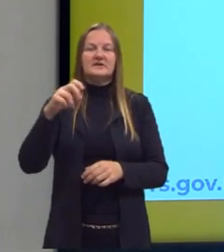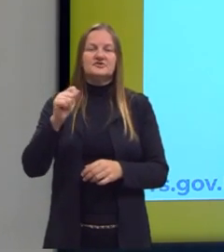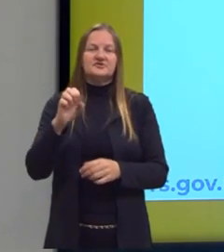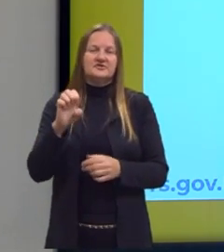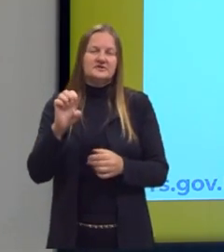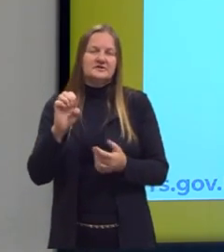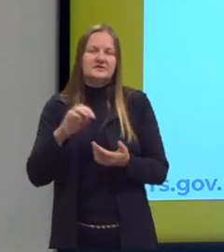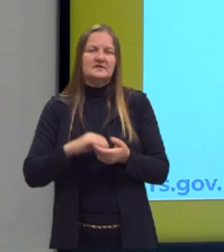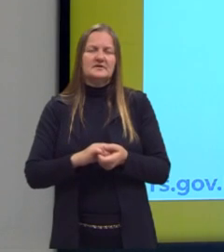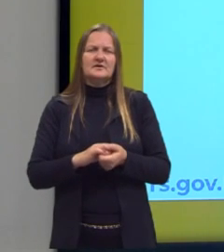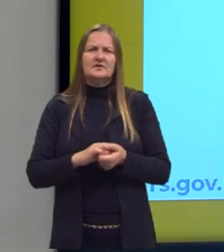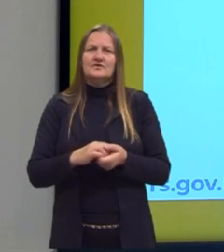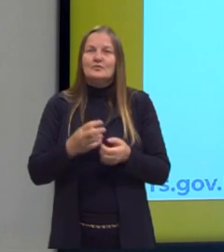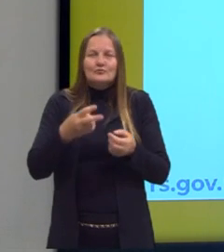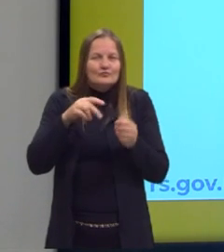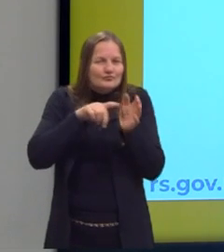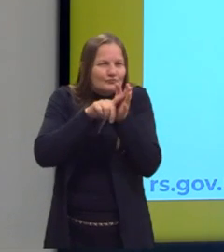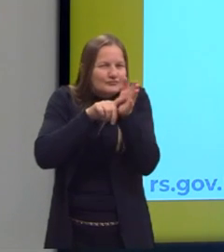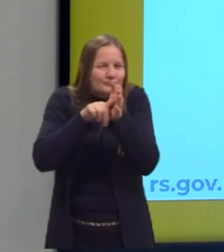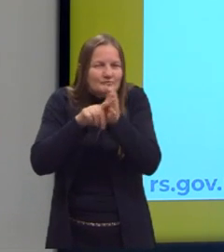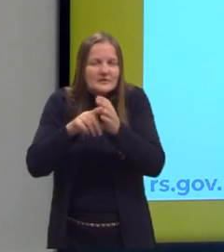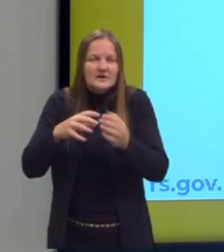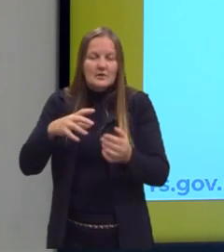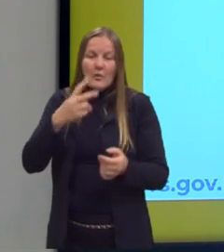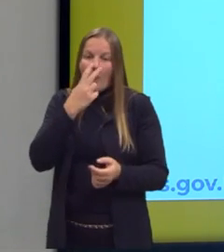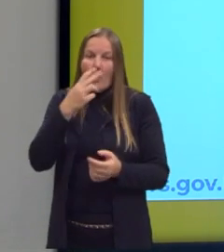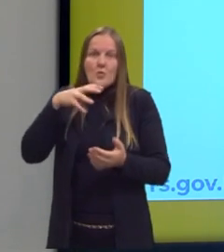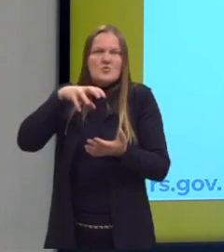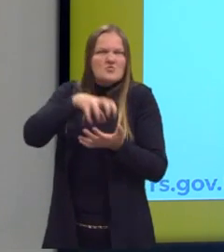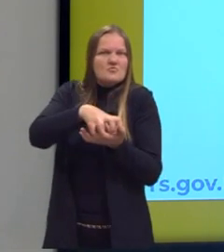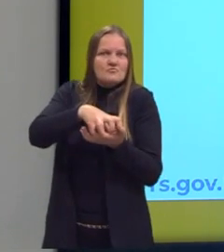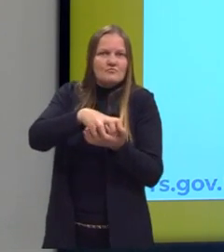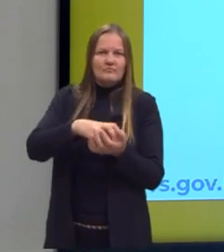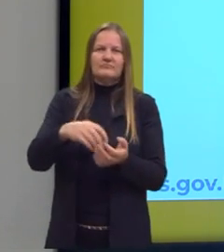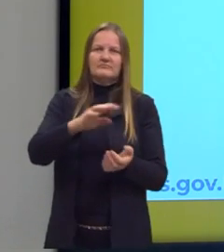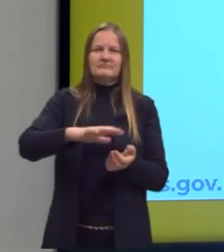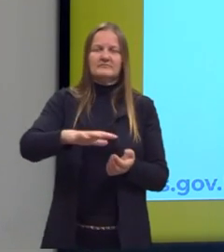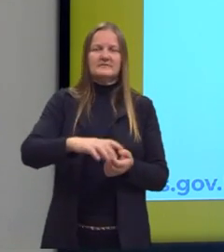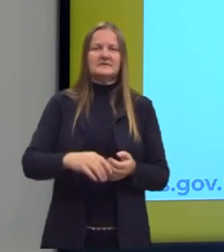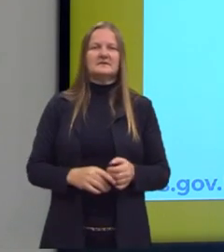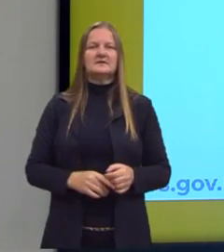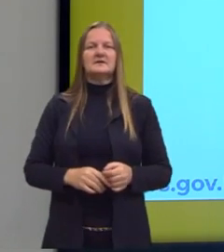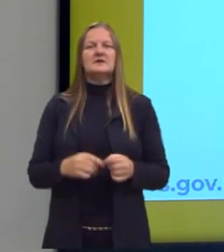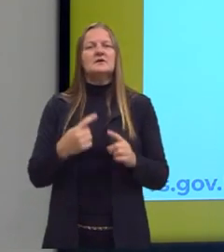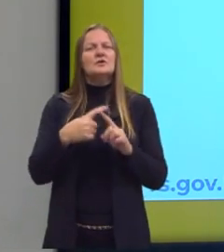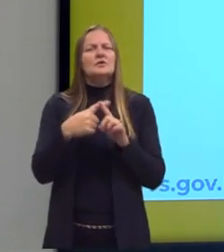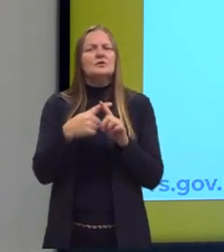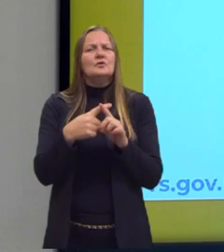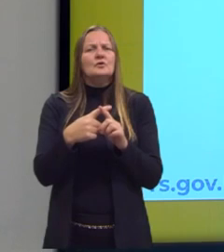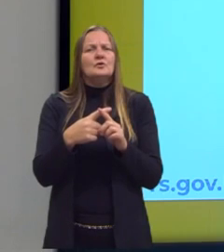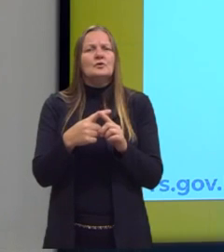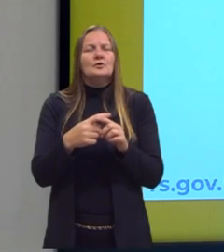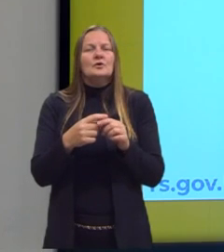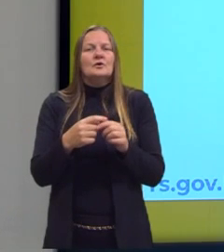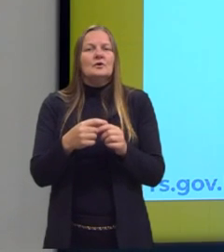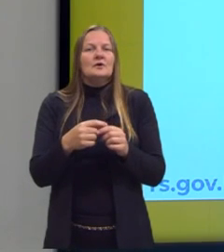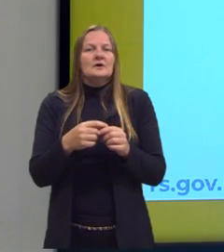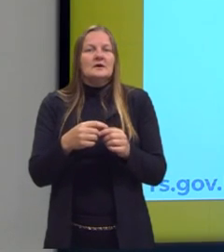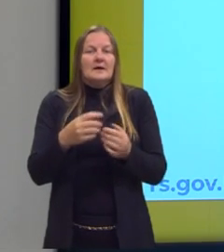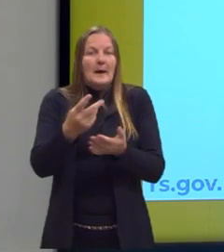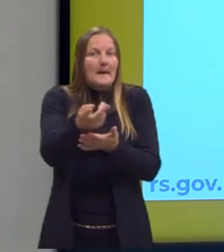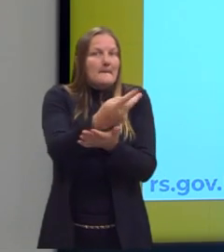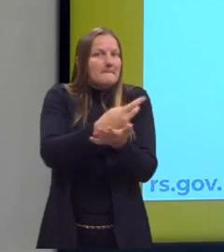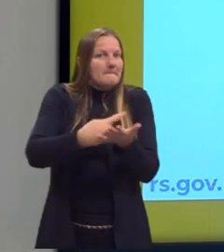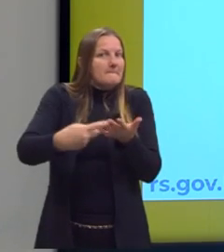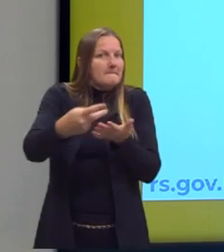ambiente, mas uma questão de dominar ele. Afirmação das formas de dominação. Sim, os mapas